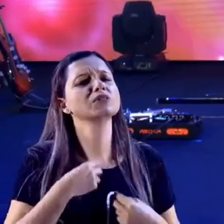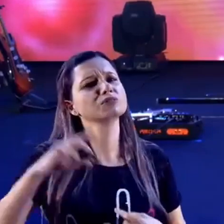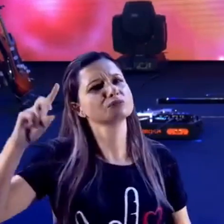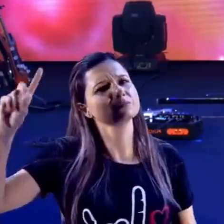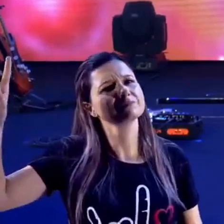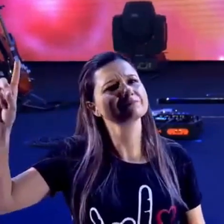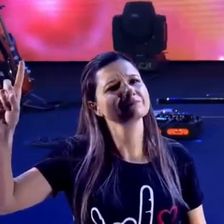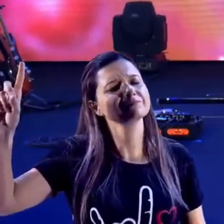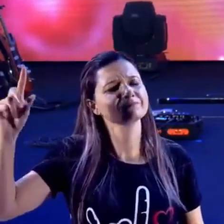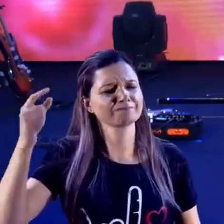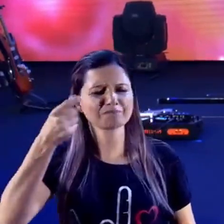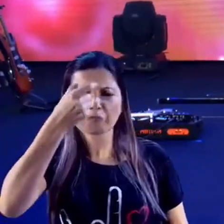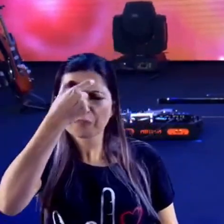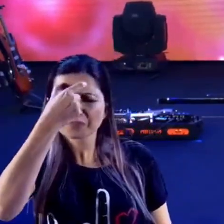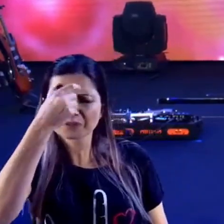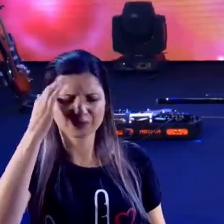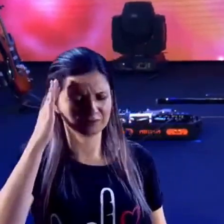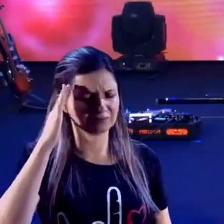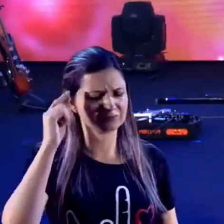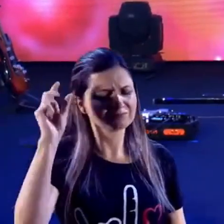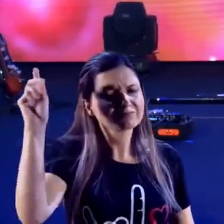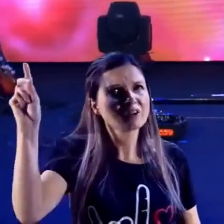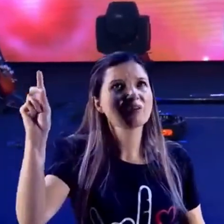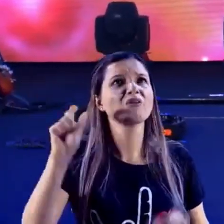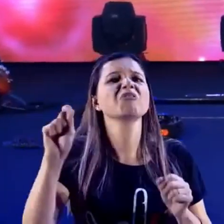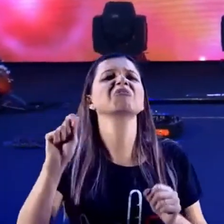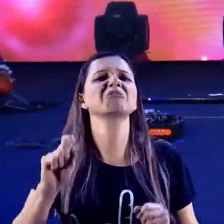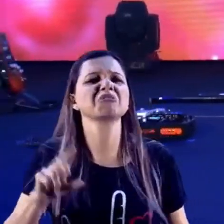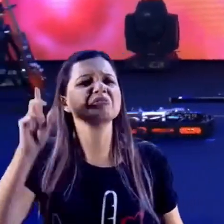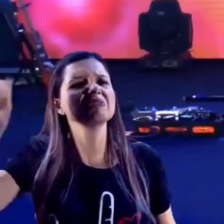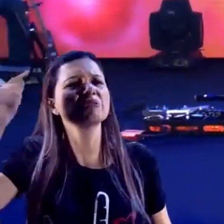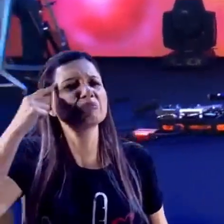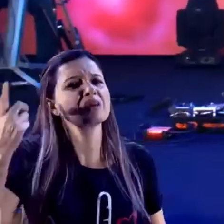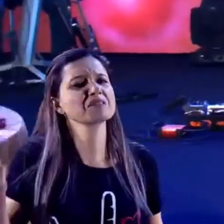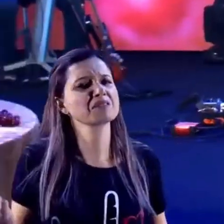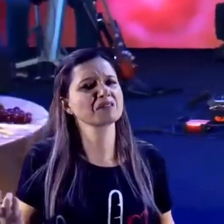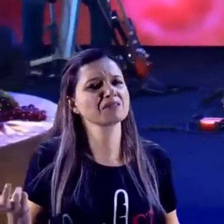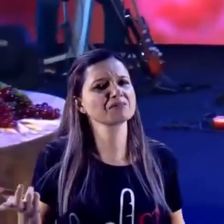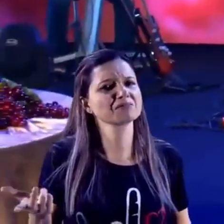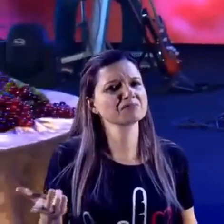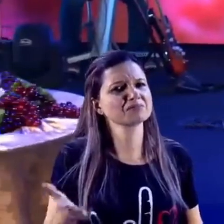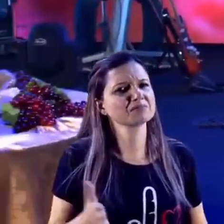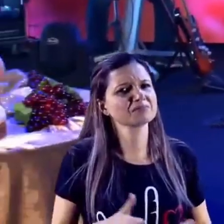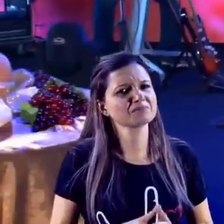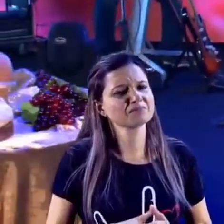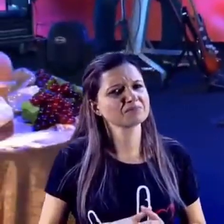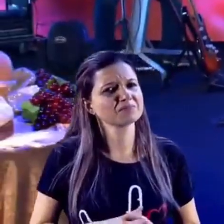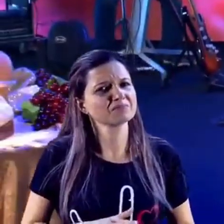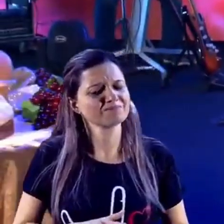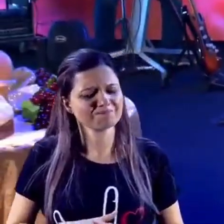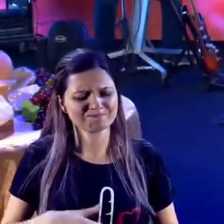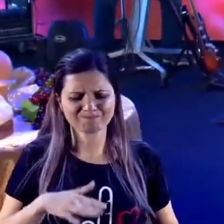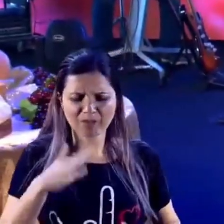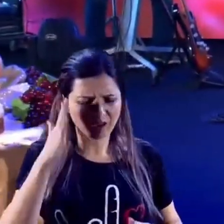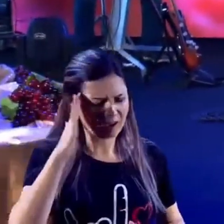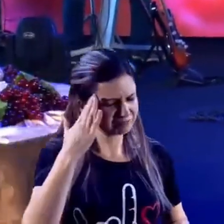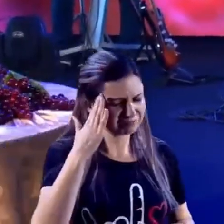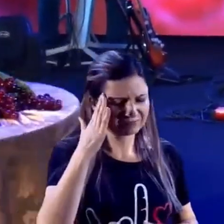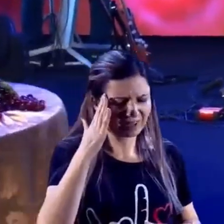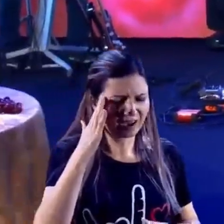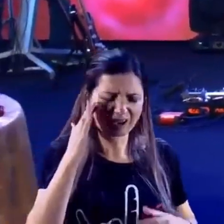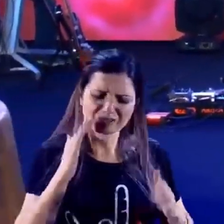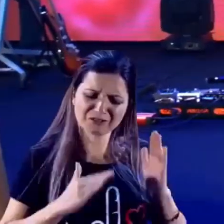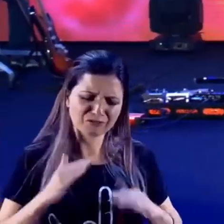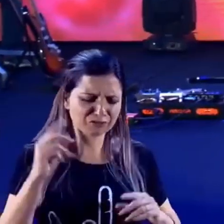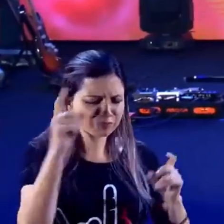Esse é o pensamento de Deus. Como é que Deus pensa, pastor Ciro? Esse é tipo de pensamento que a gente tem que, que a gente fica tentando resolver na